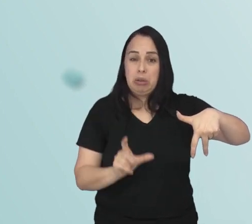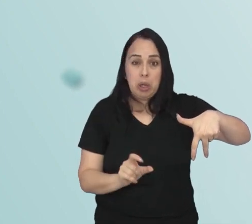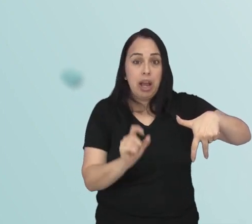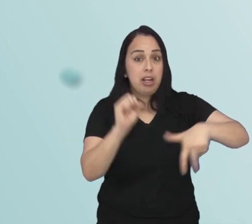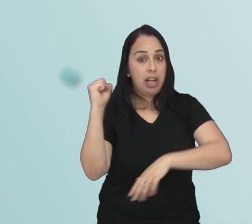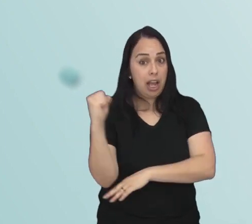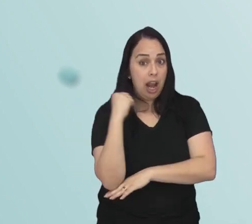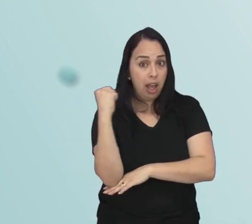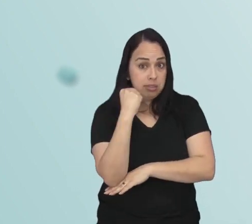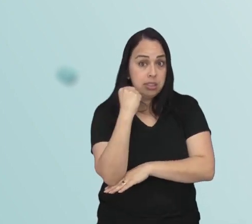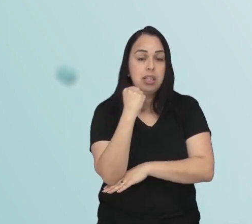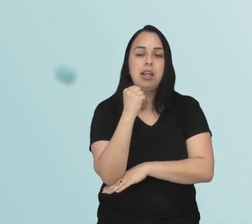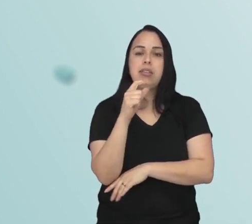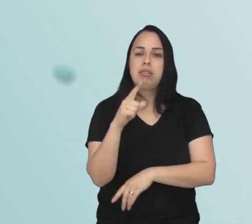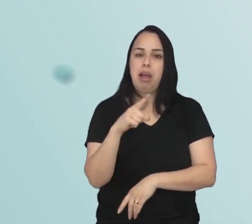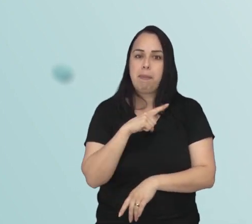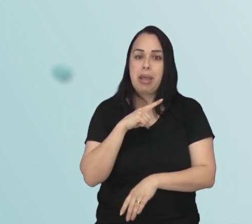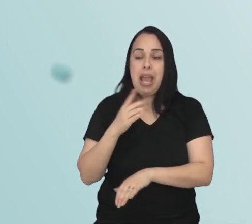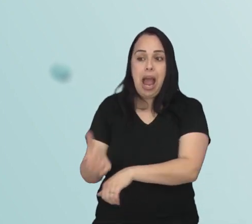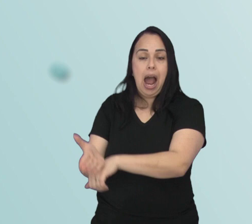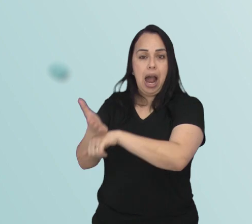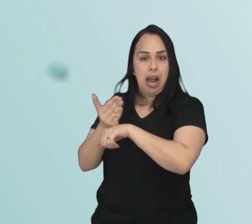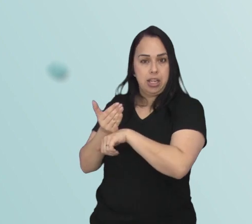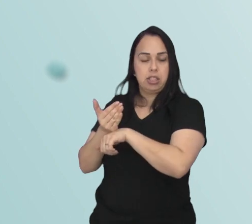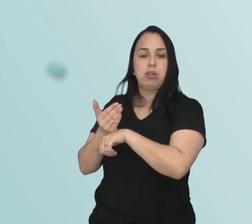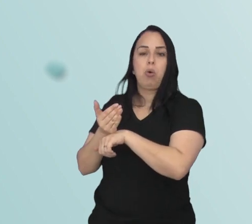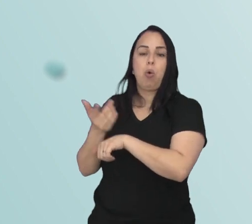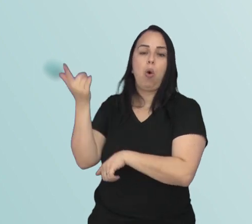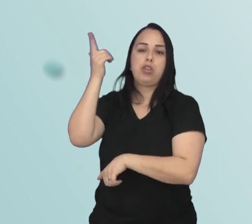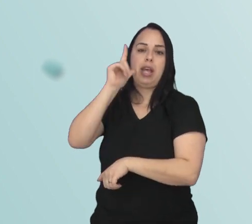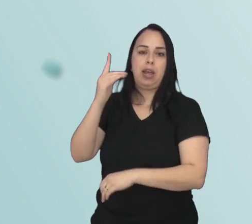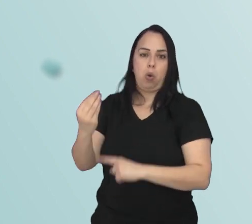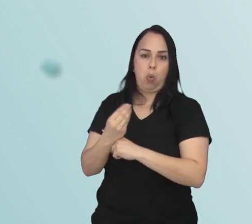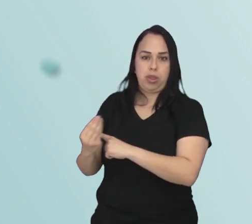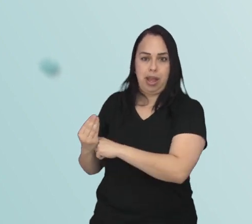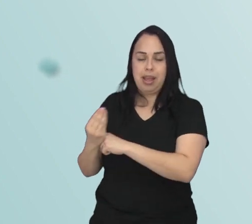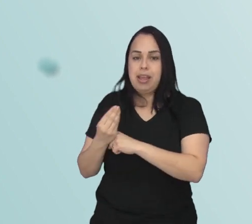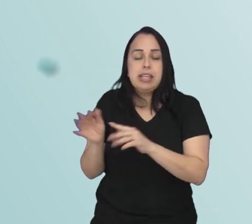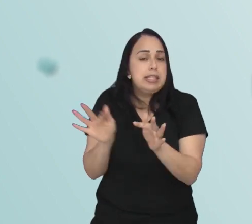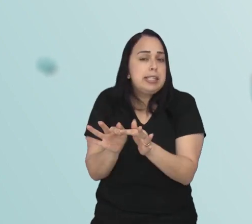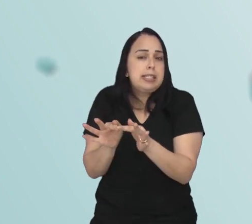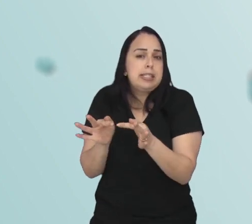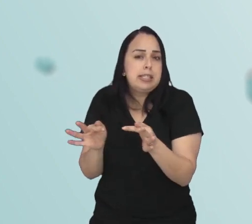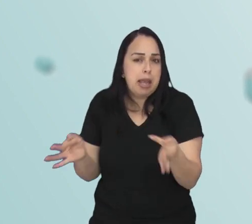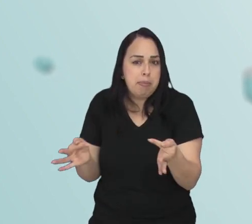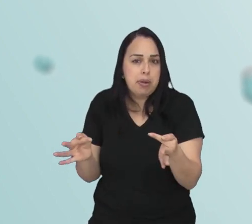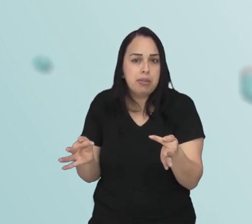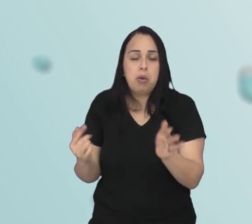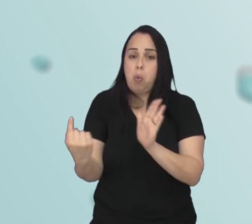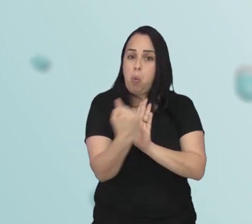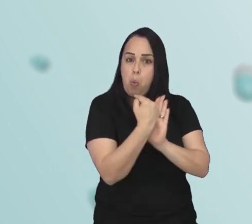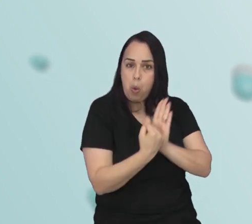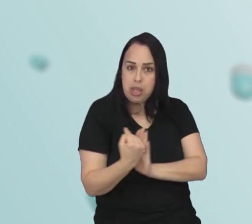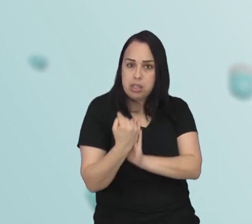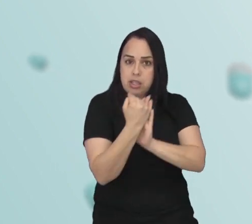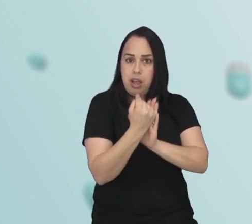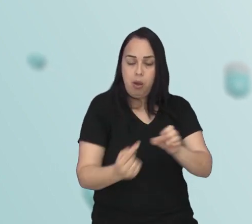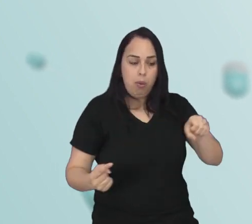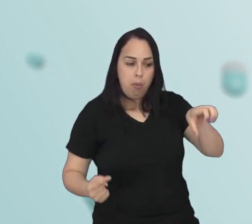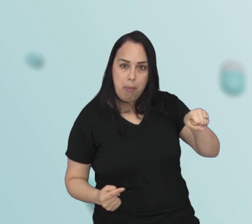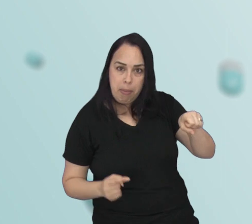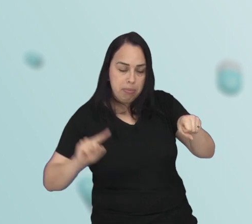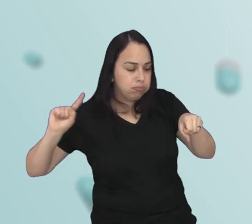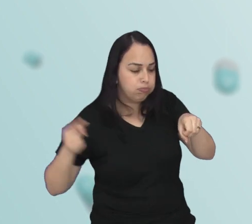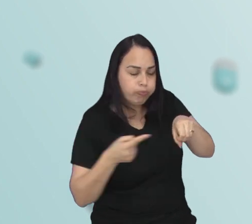um câncer agressivo, ele também tem uma prevenção muito fácil. É simples fazer a prevenção. Você pode fazer simplesmente uma